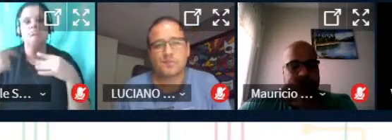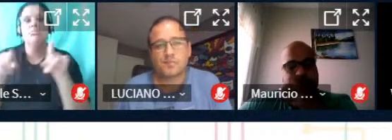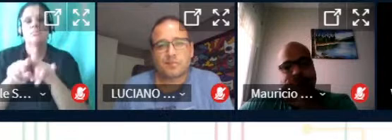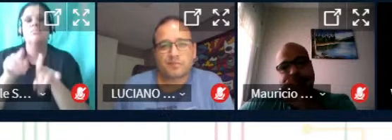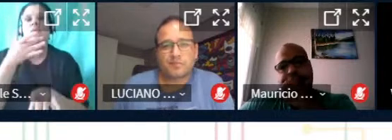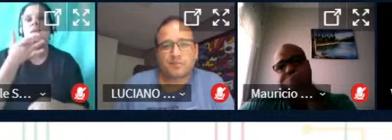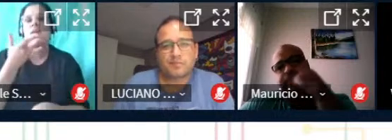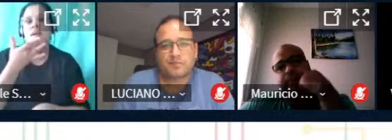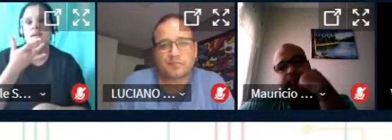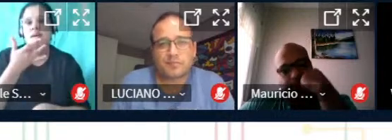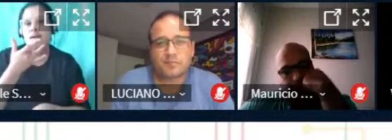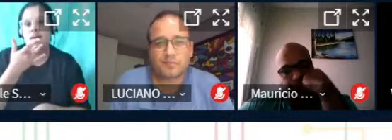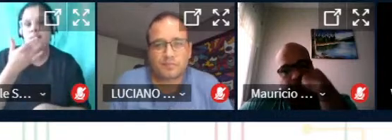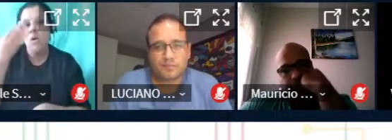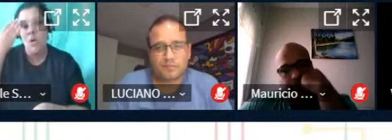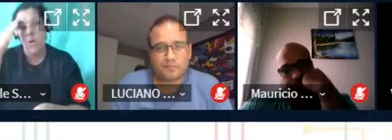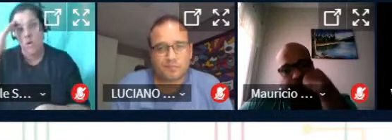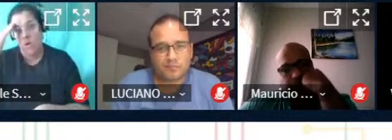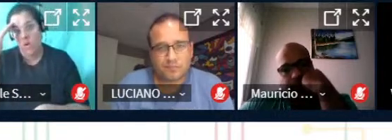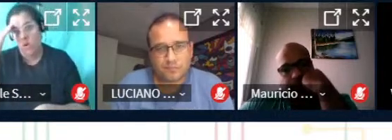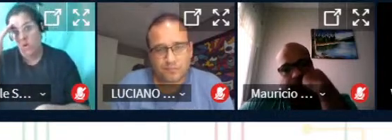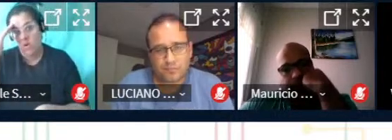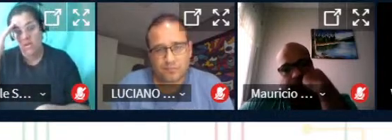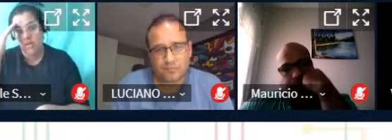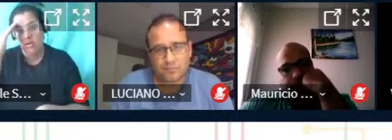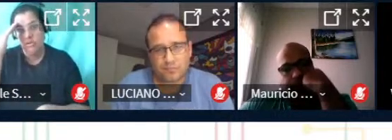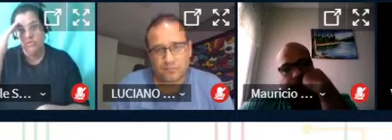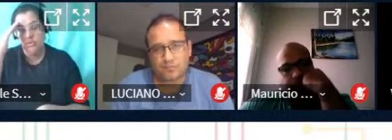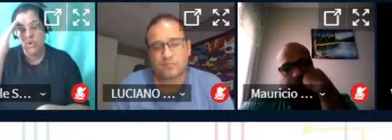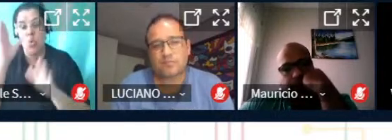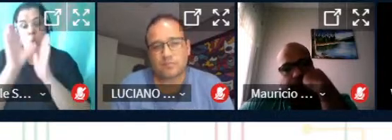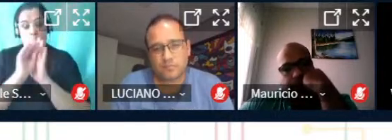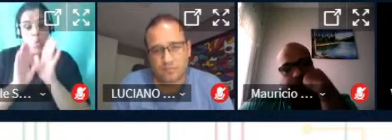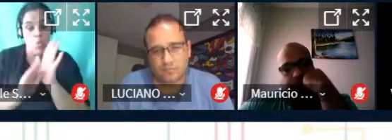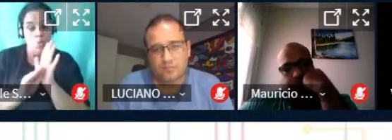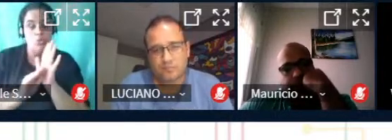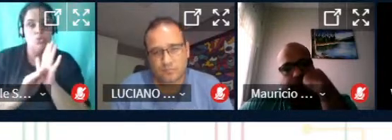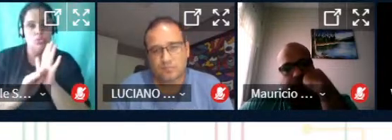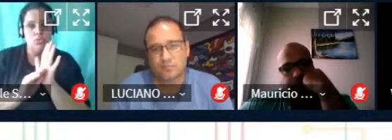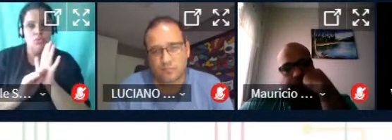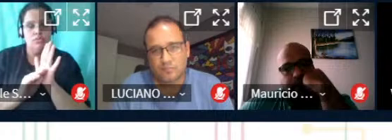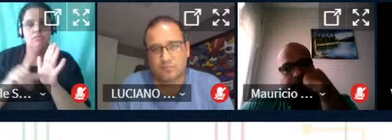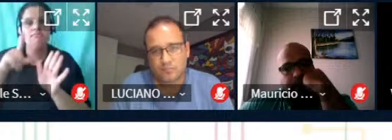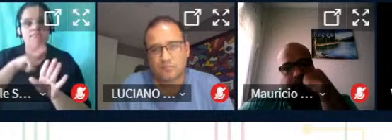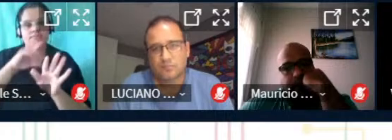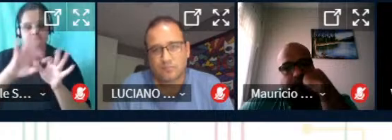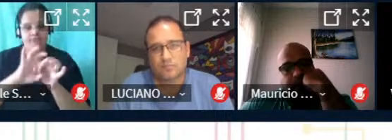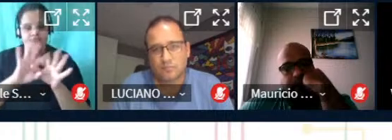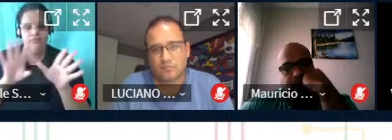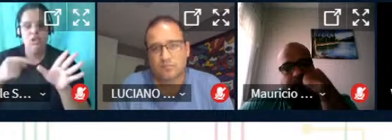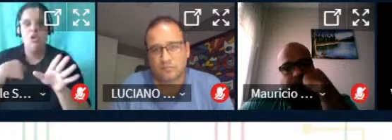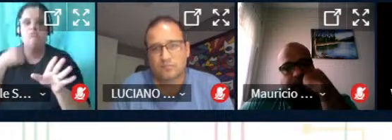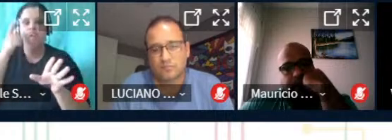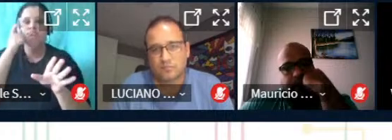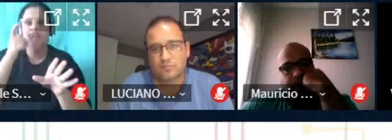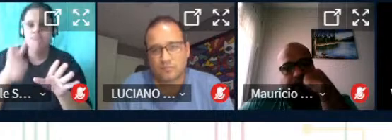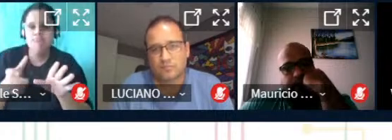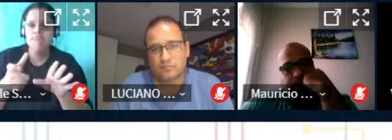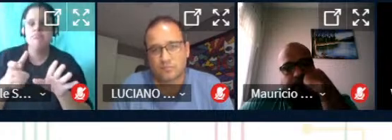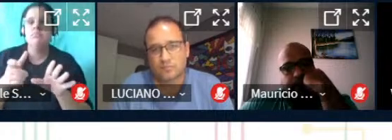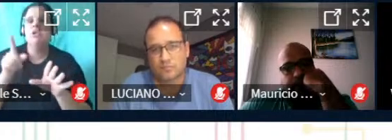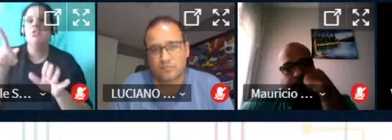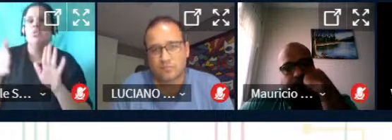facilitada a sua compreensão em termos de conteúdo que é oferecido né Vinícius achei isso muito interessante e aí tu vem com essa